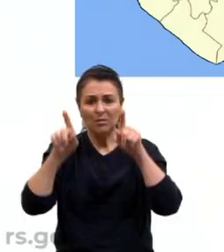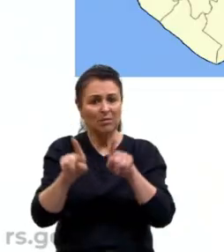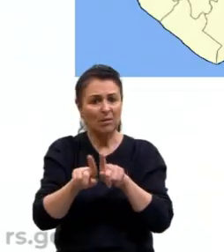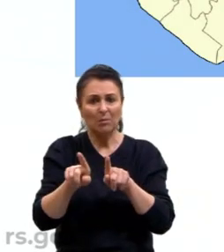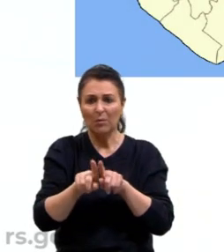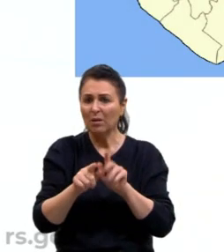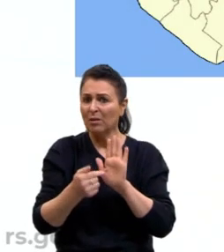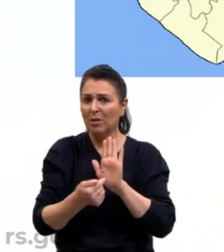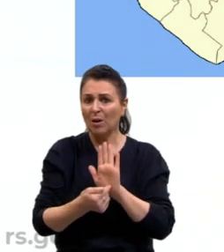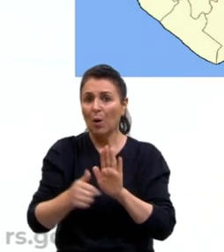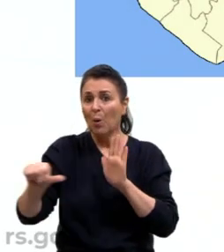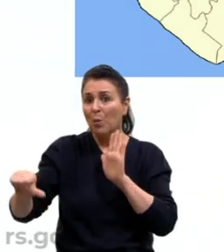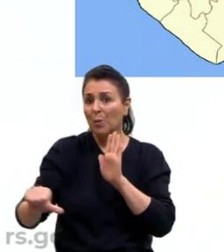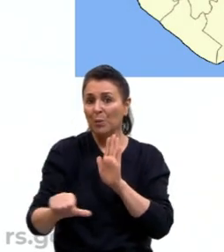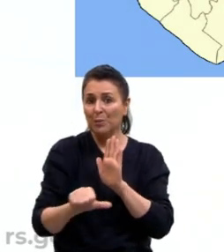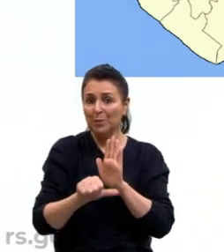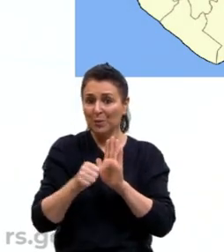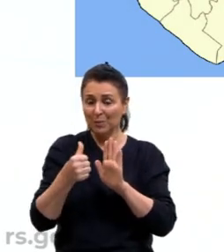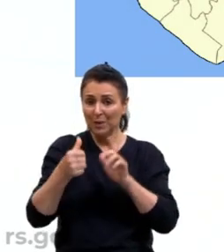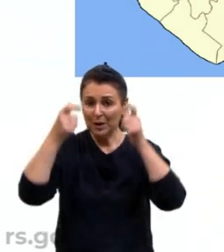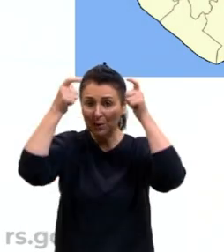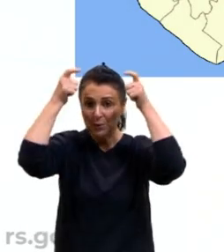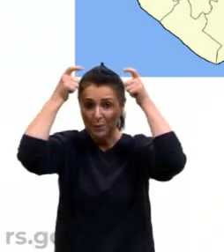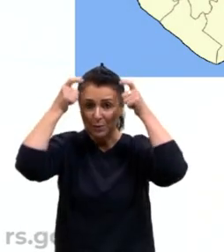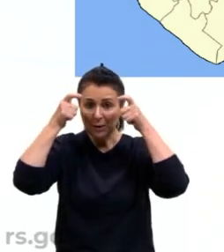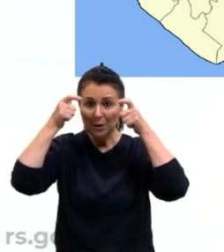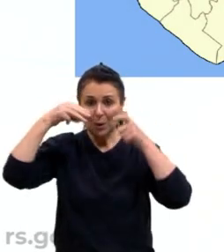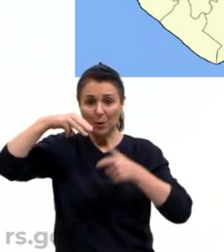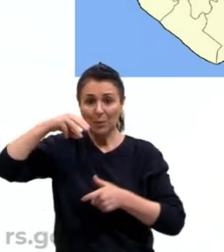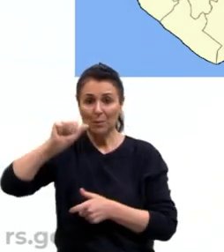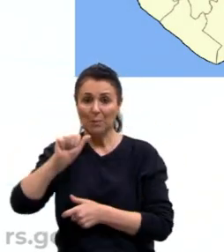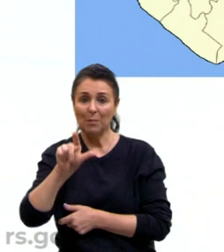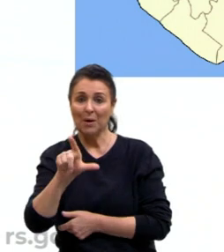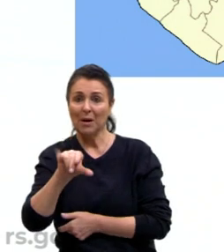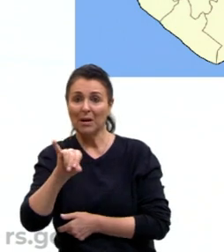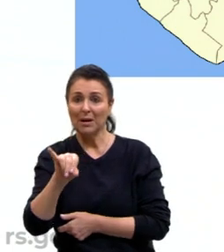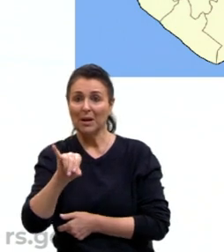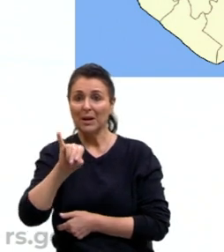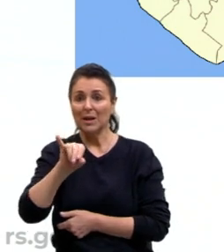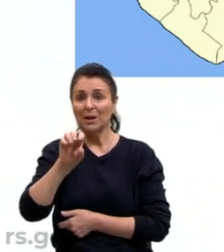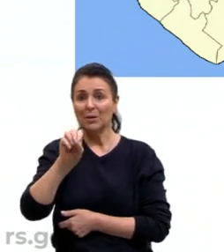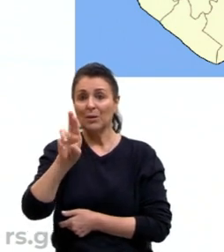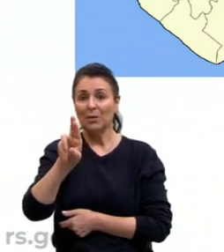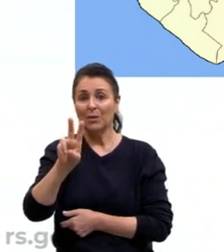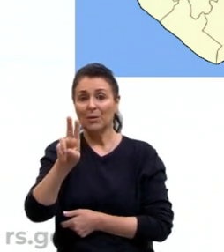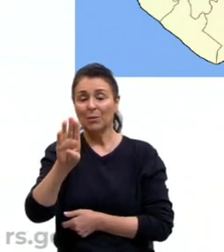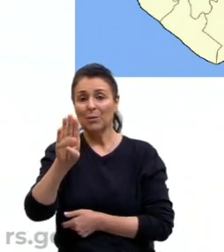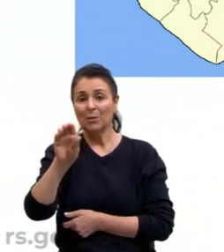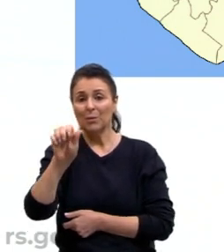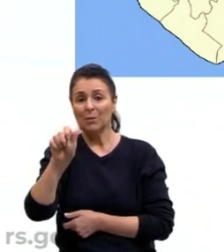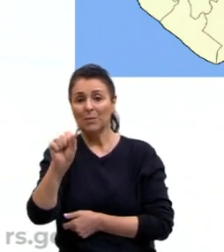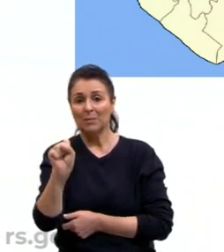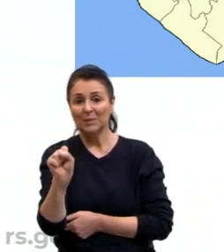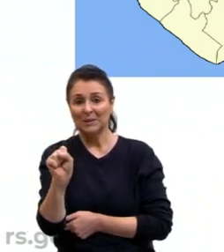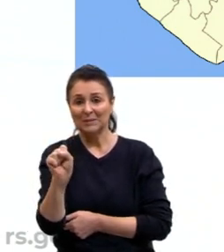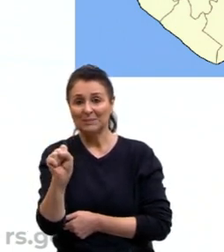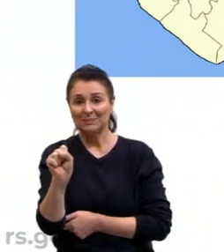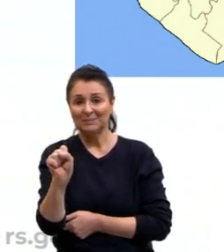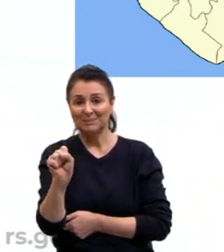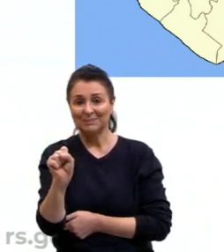O primeiro é o Império do Mali e os Yorubás. Aqui, então,